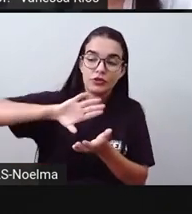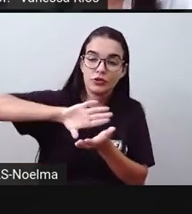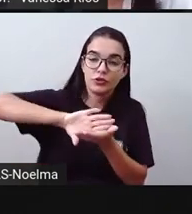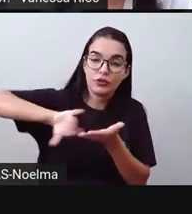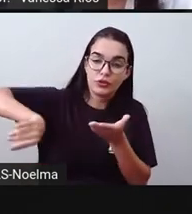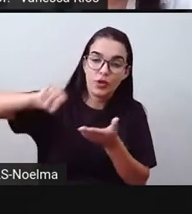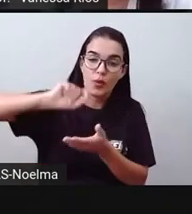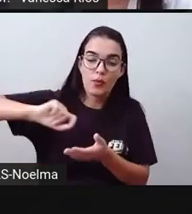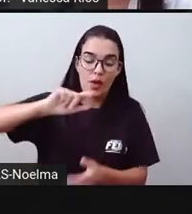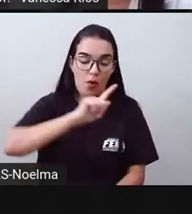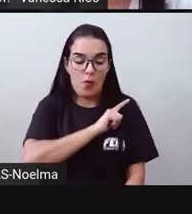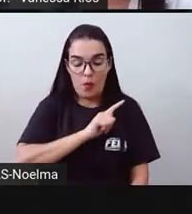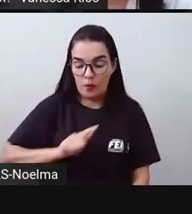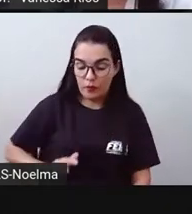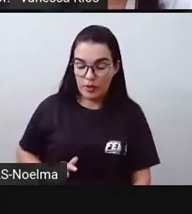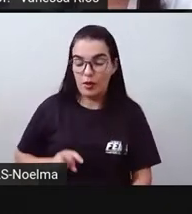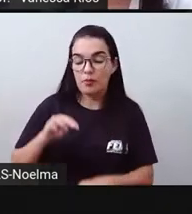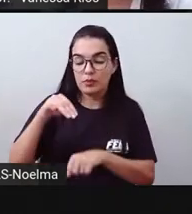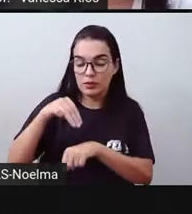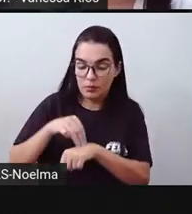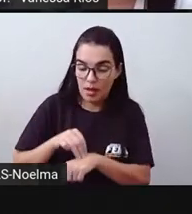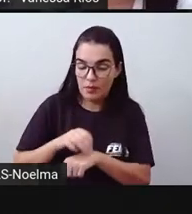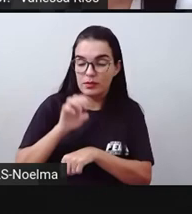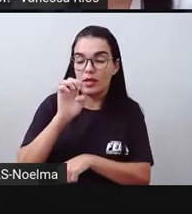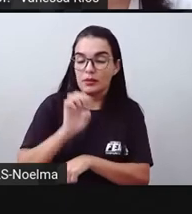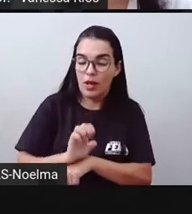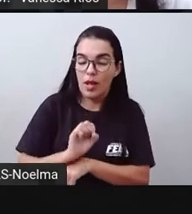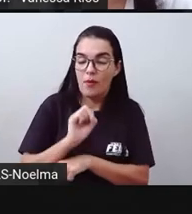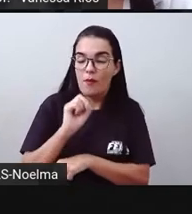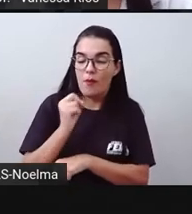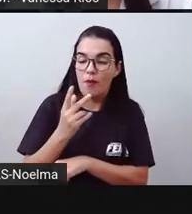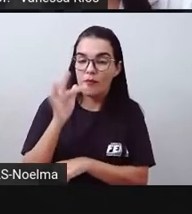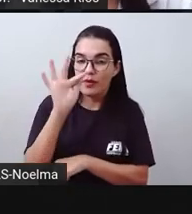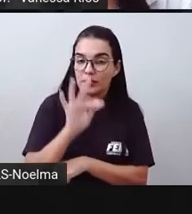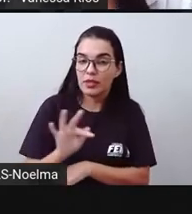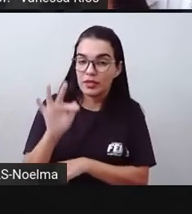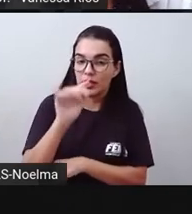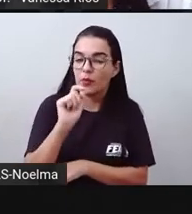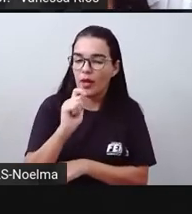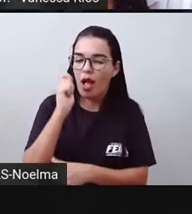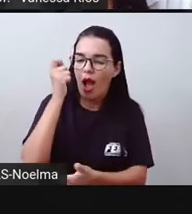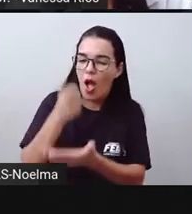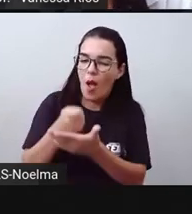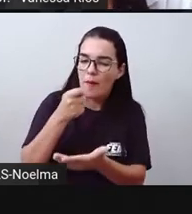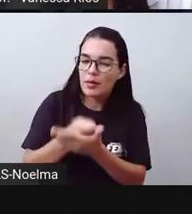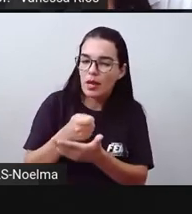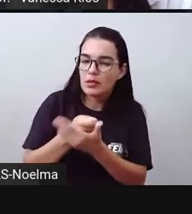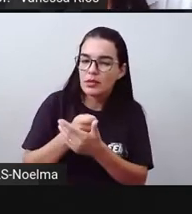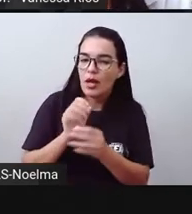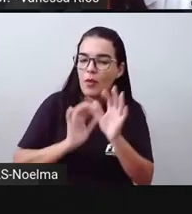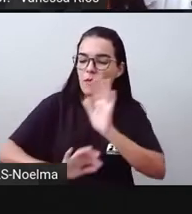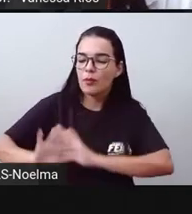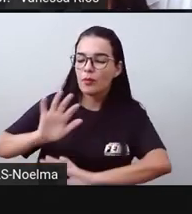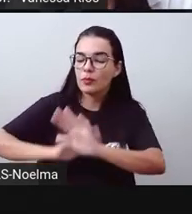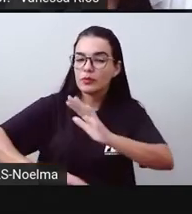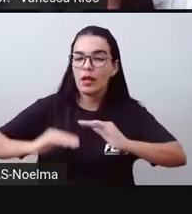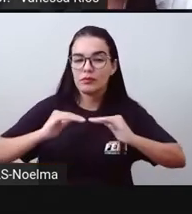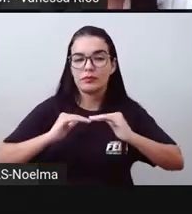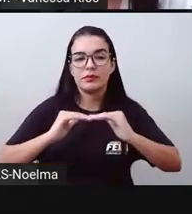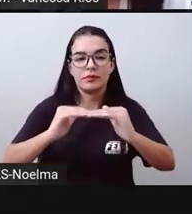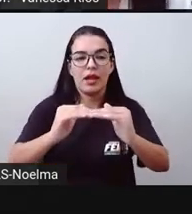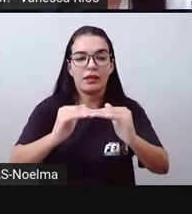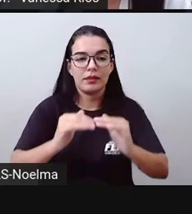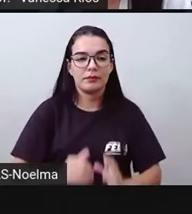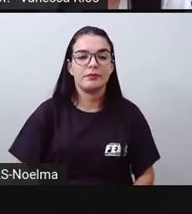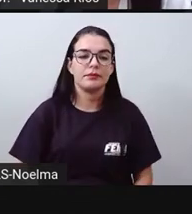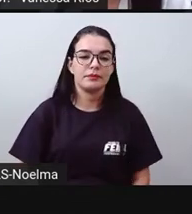municipal, estadual ou federal esta obrigação de zelar por determinada estrada.